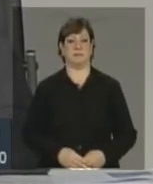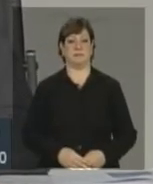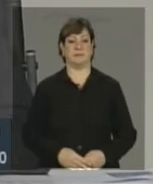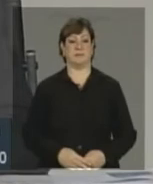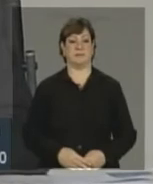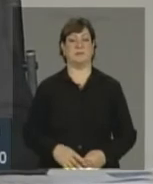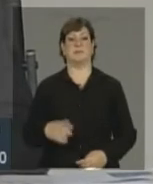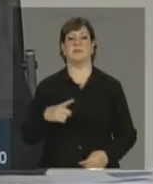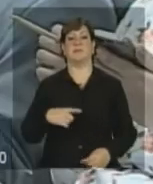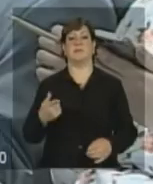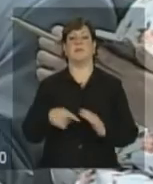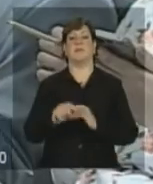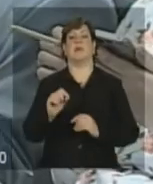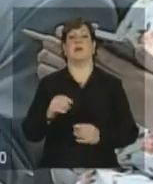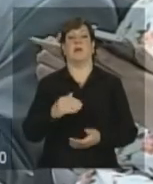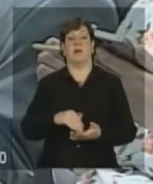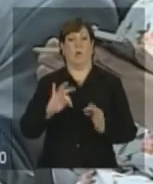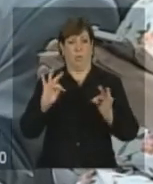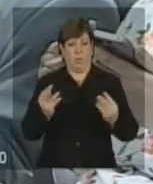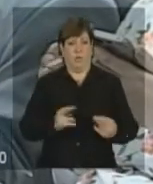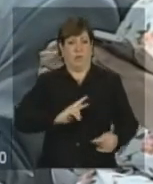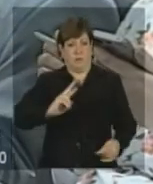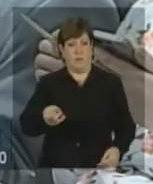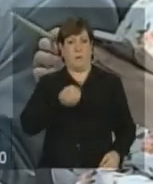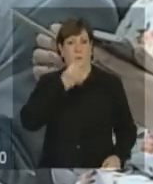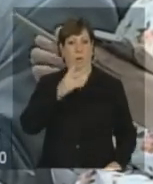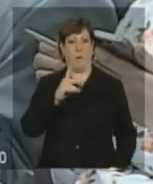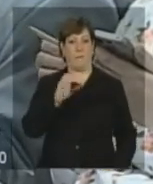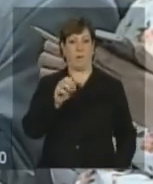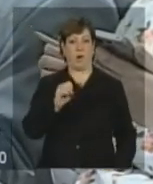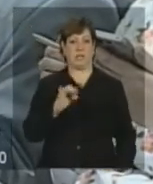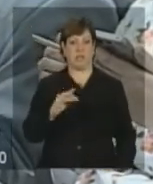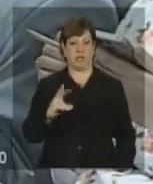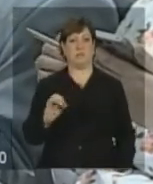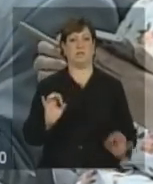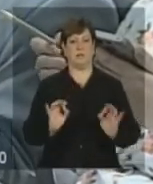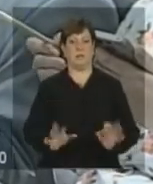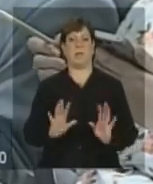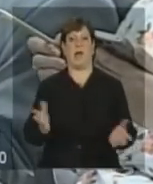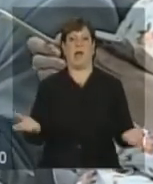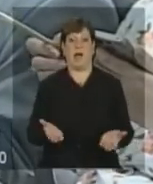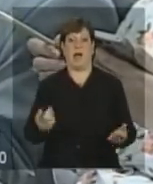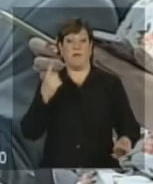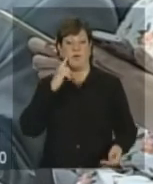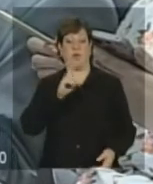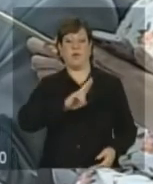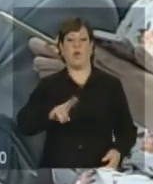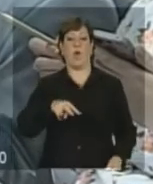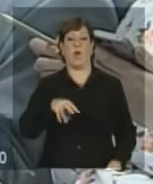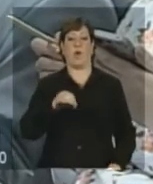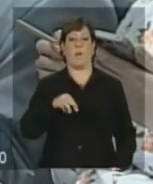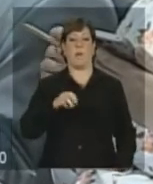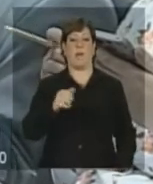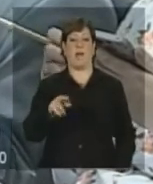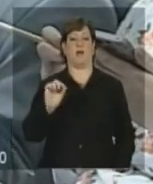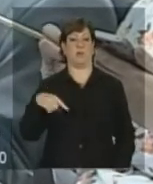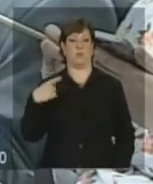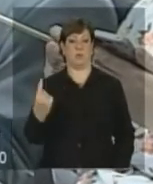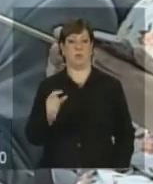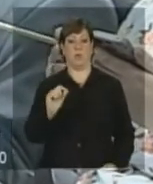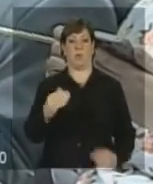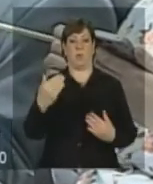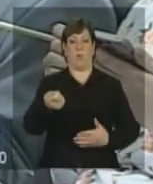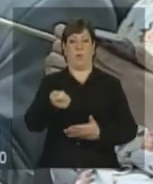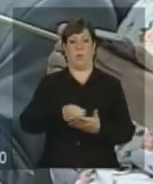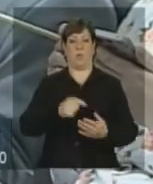estão positivos. Então, agora a possibilidade de nomear os concursados que foram aprovados e a possibilidade de chamar